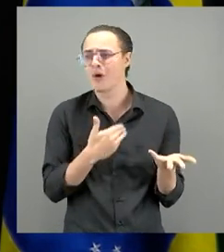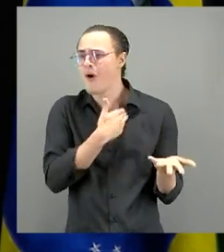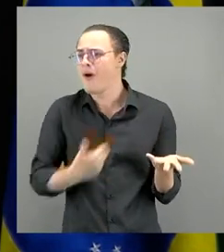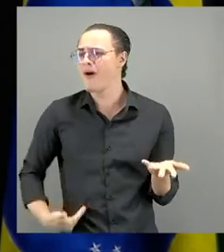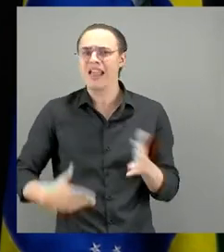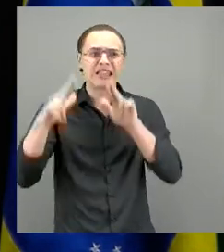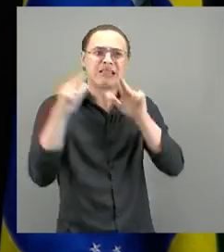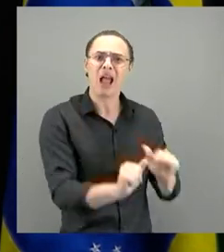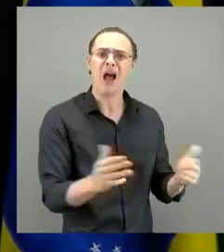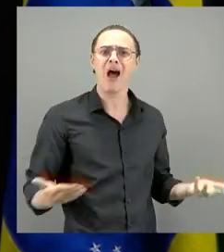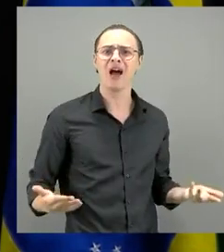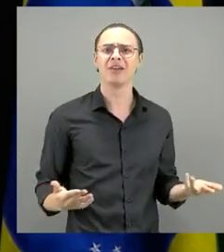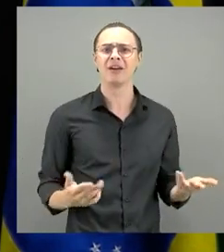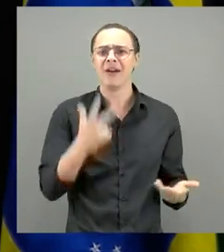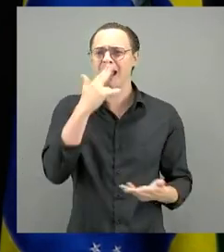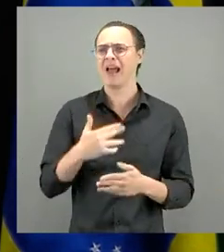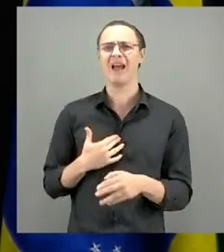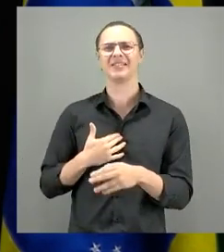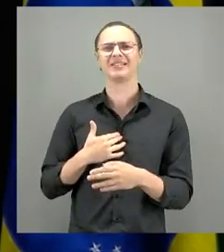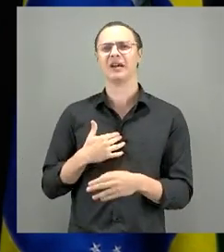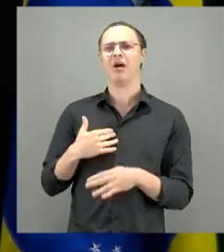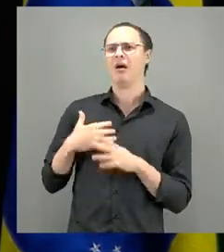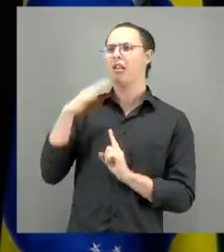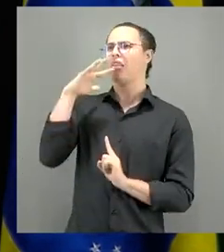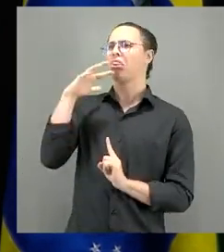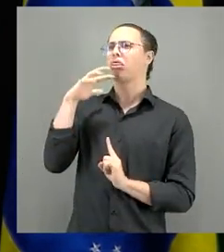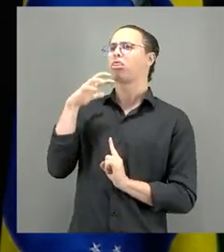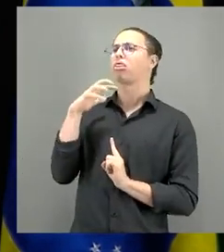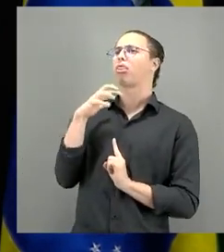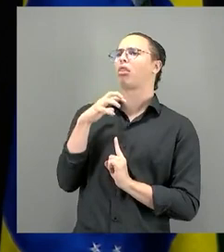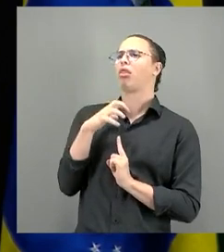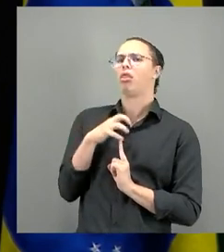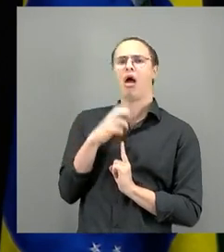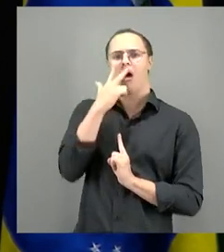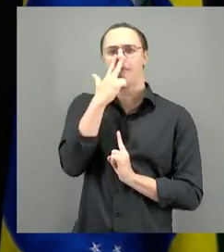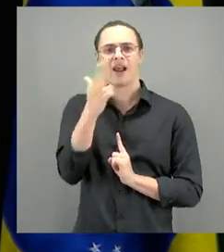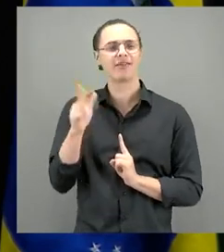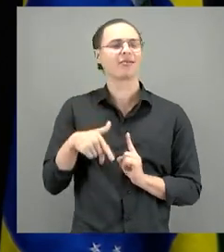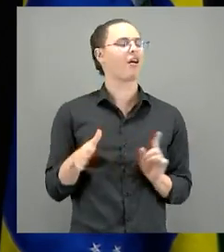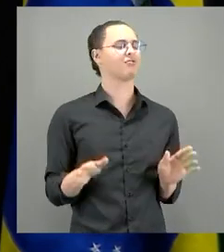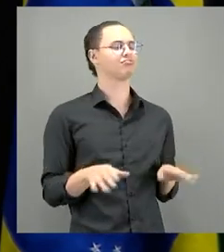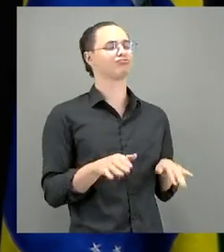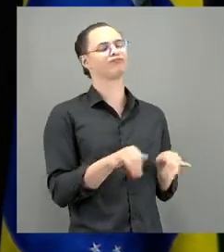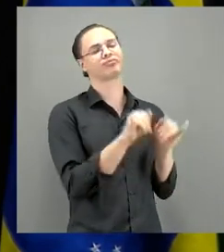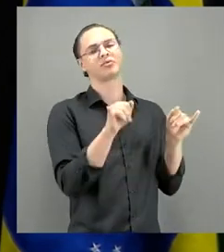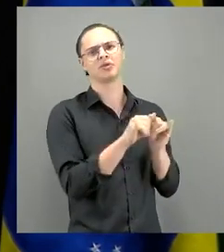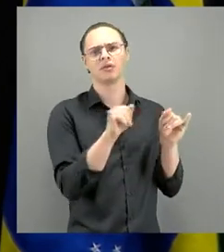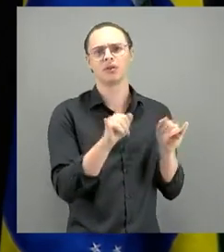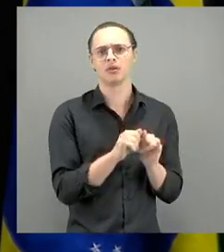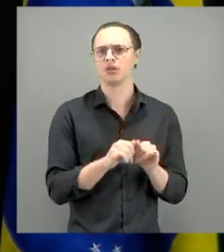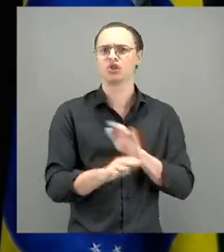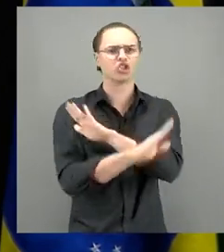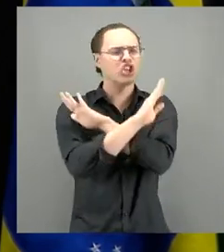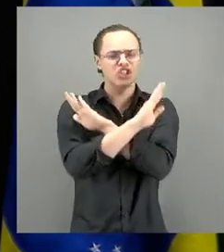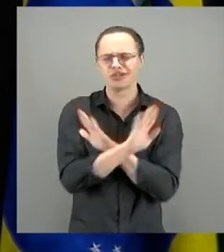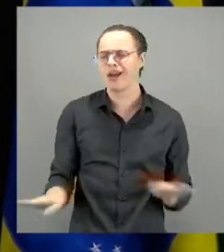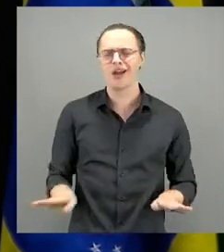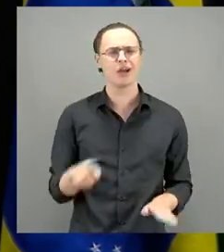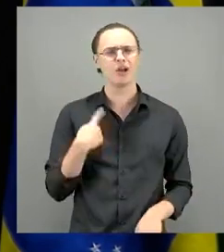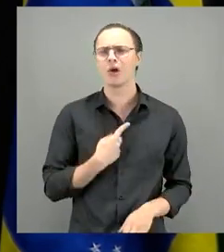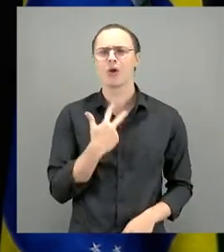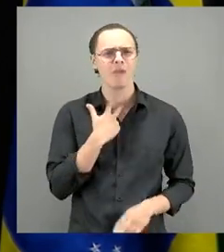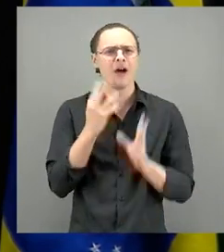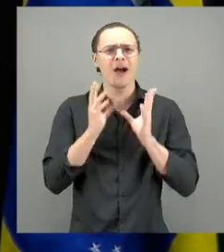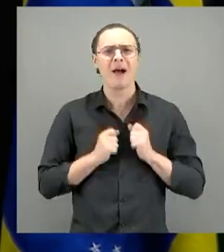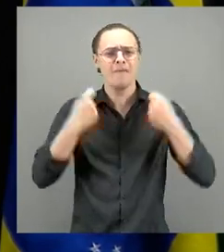Então, estão nos matando como se fosse banal tirar a vida de alguém. Chega. Basta. Essa violência